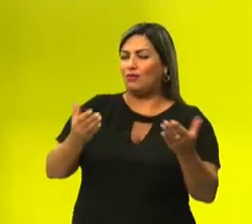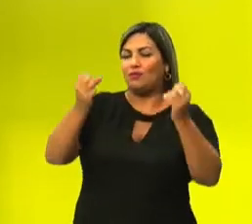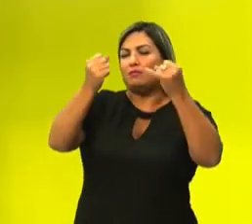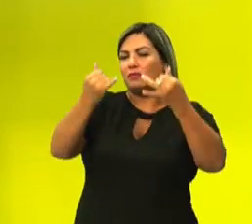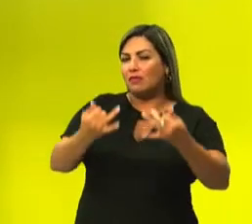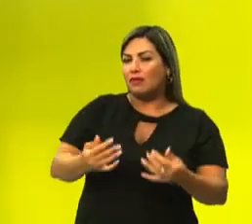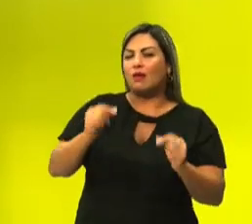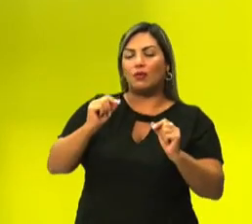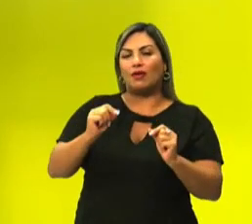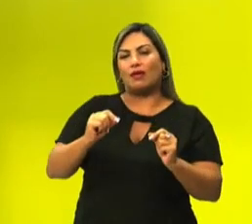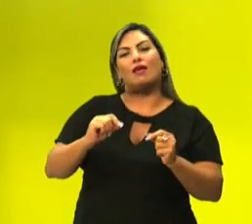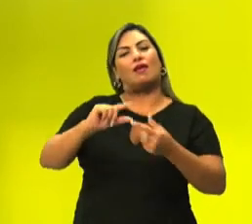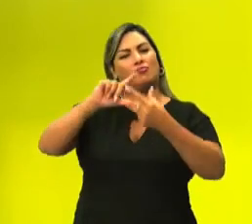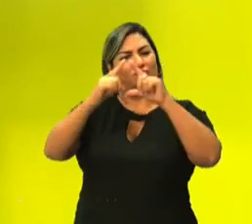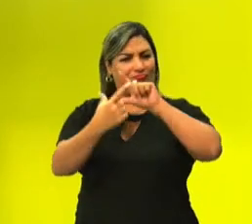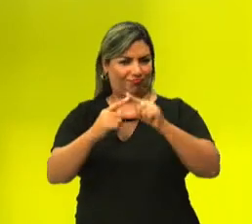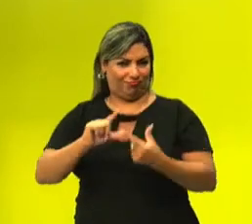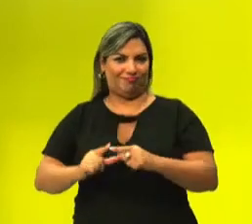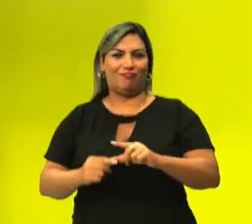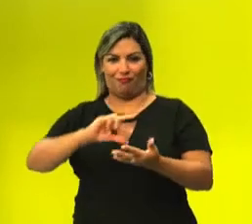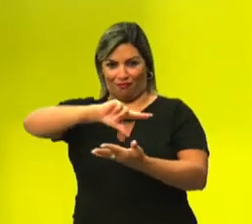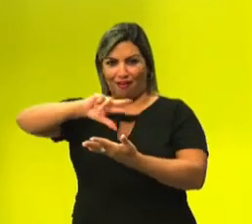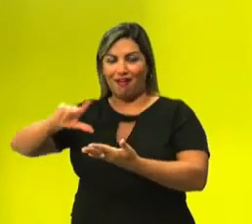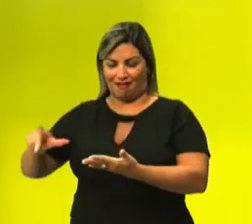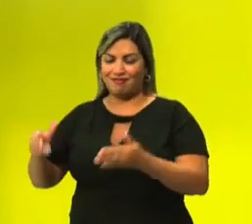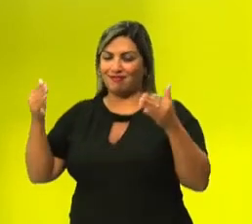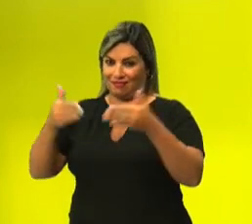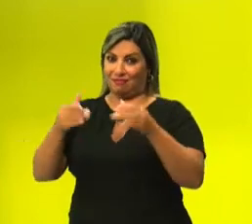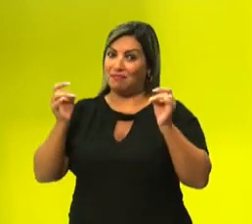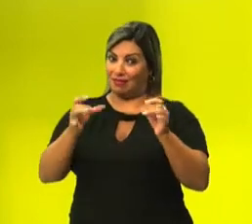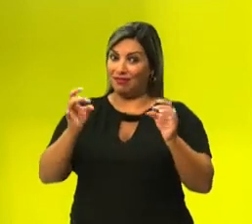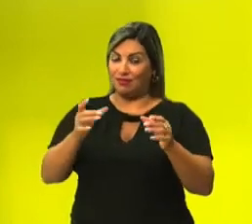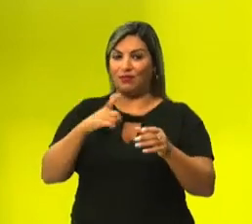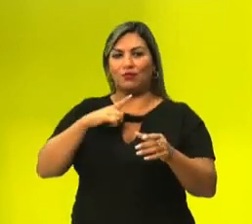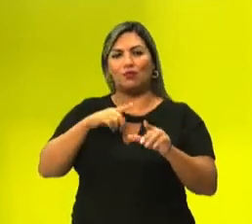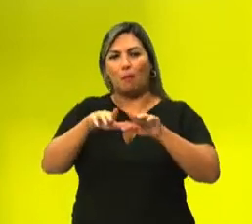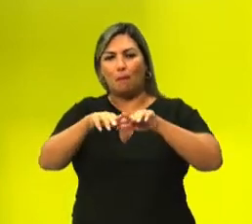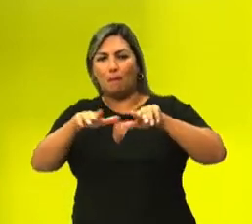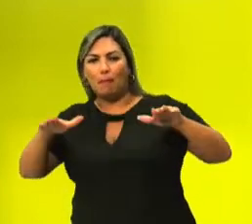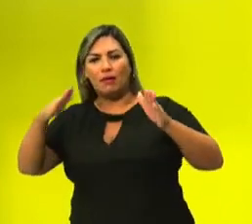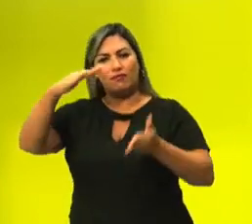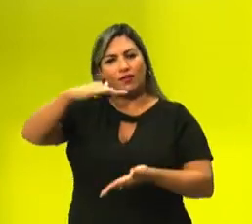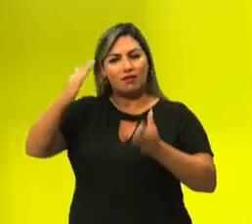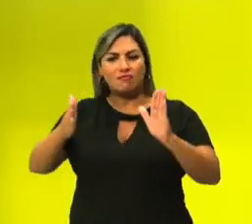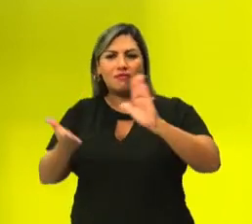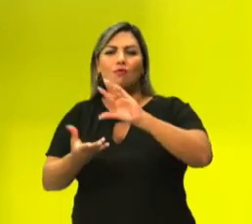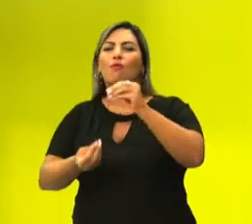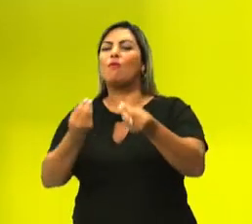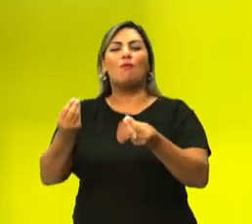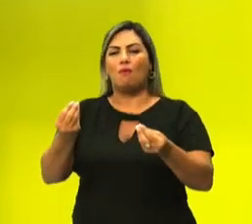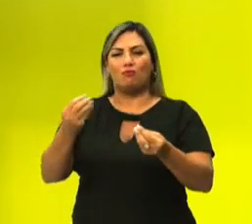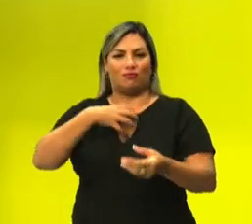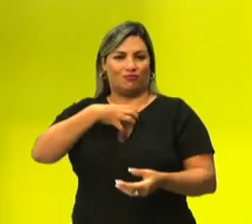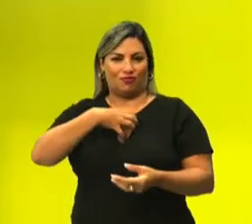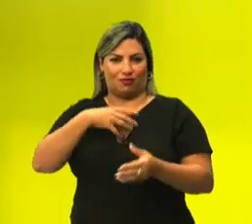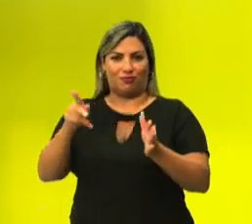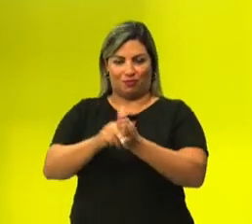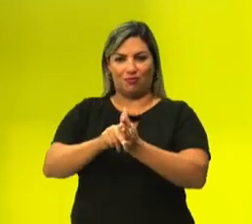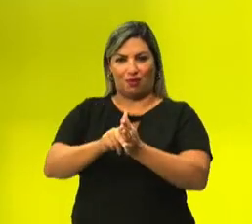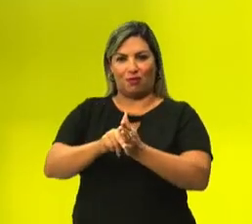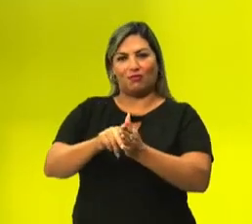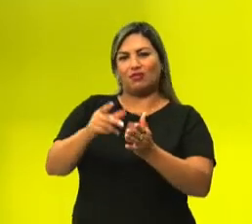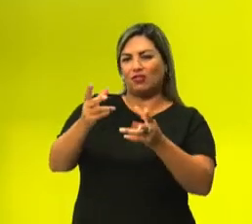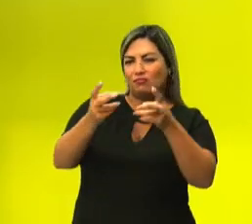um pouquinho sobre poliedros e corpos redondos, mais especificamente suas planificações, como que essas planificações, como a gente